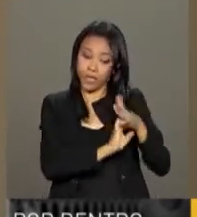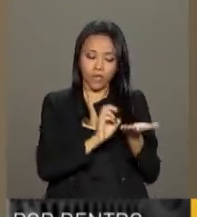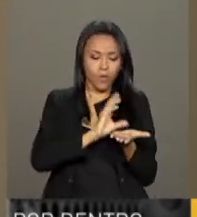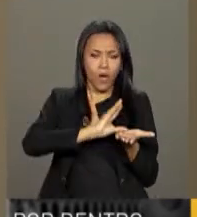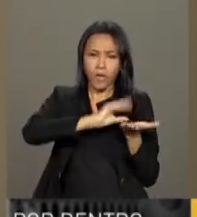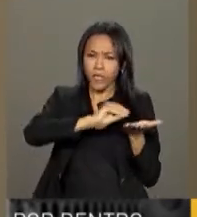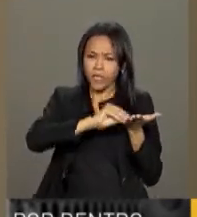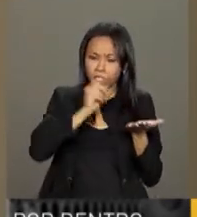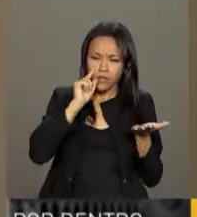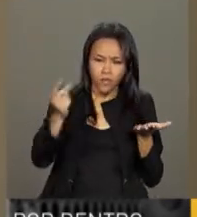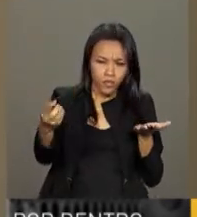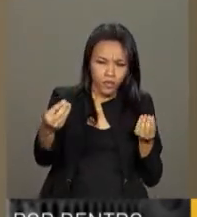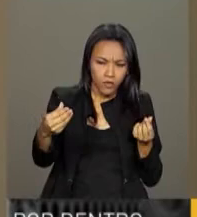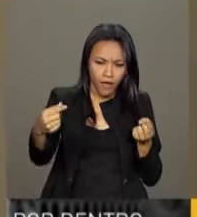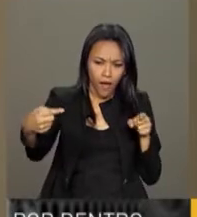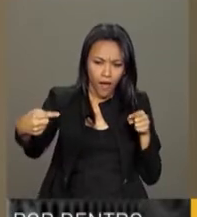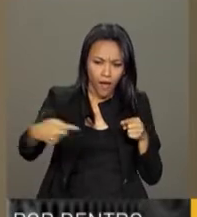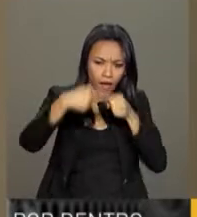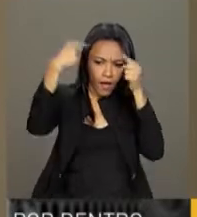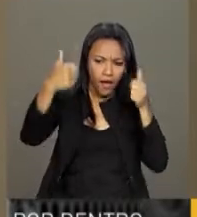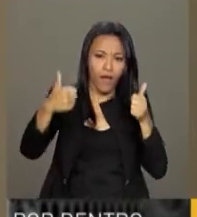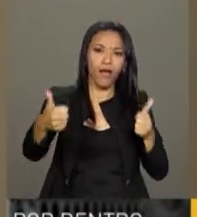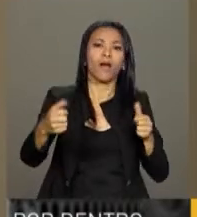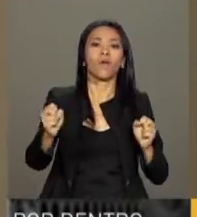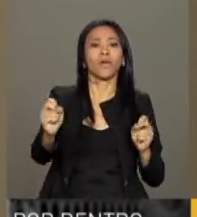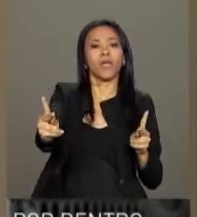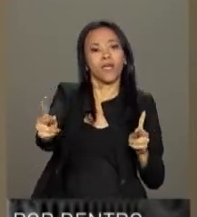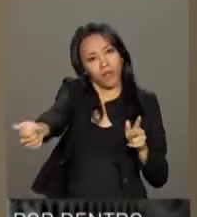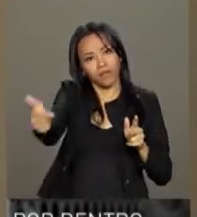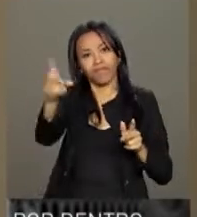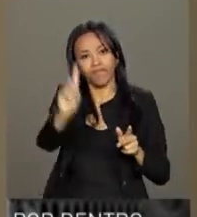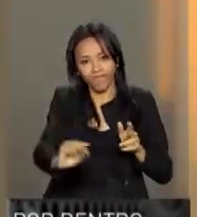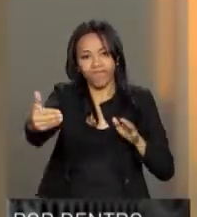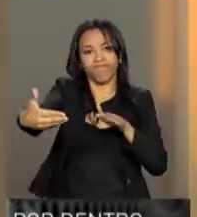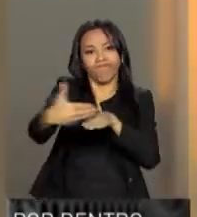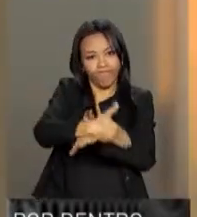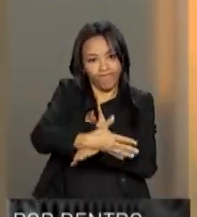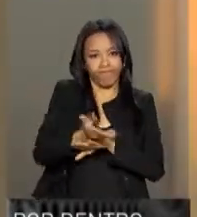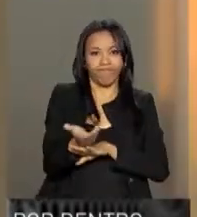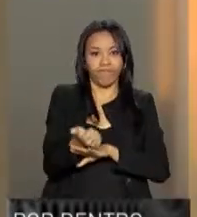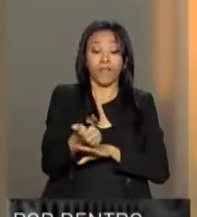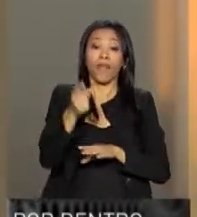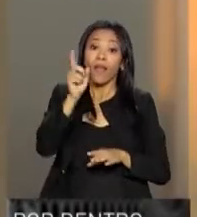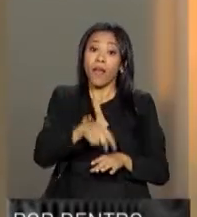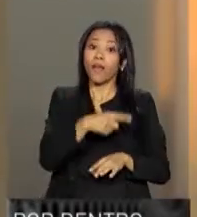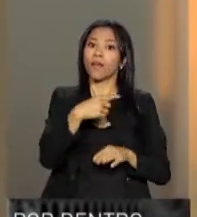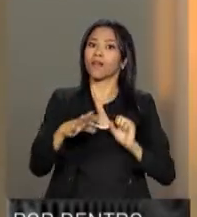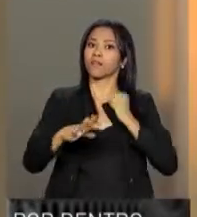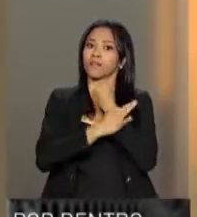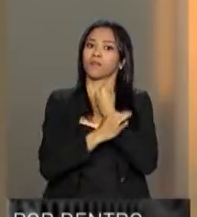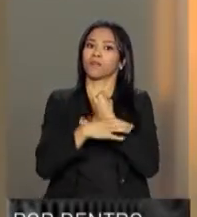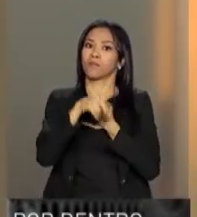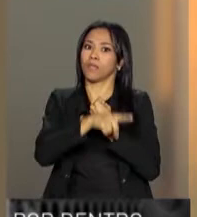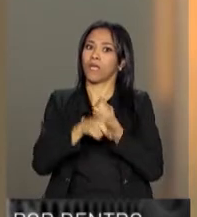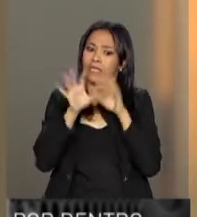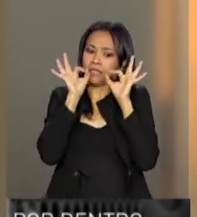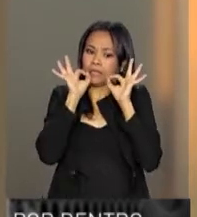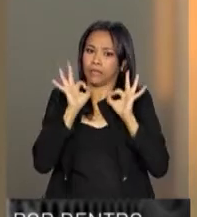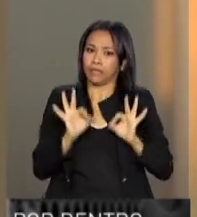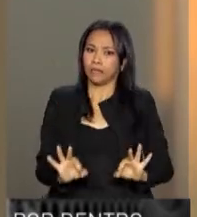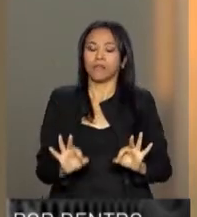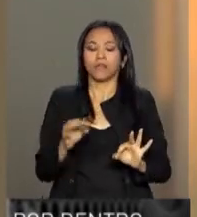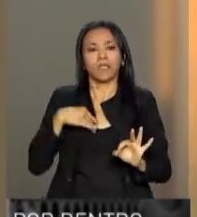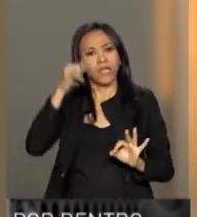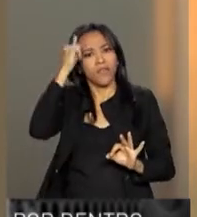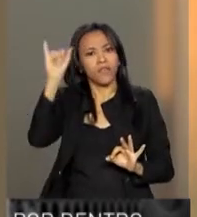validar o aplicativo à identidade jovem do usuário. É uma forma de garantir a legitimidade e